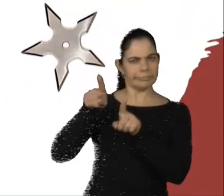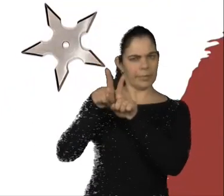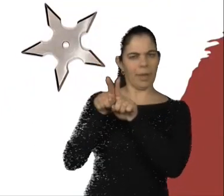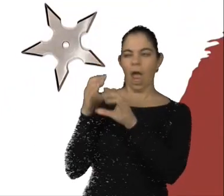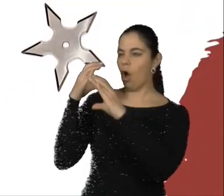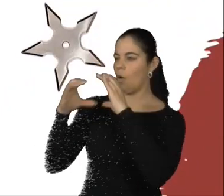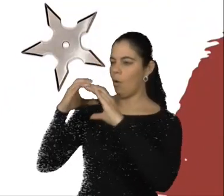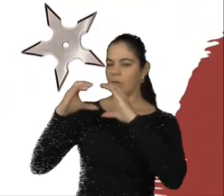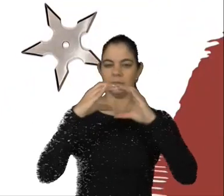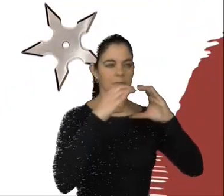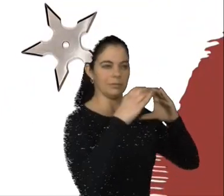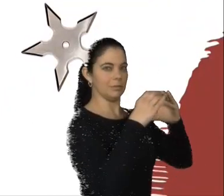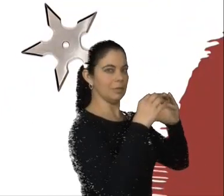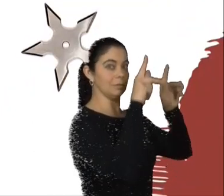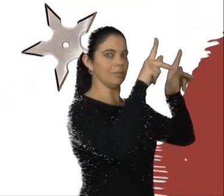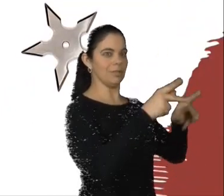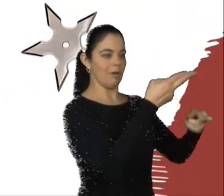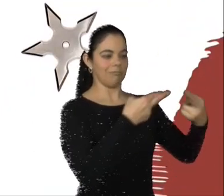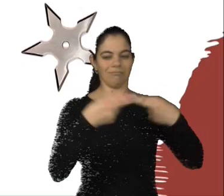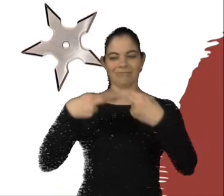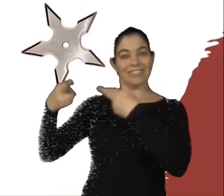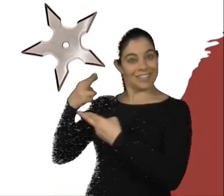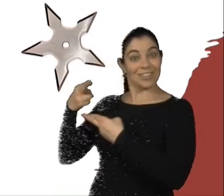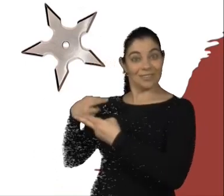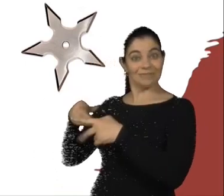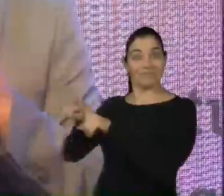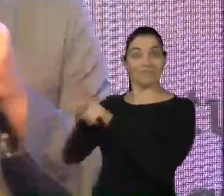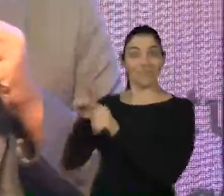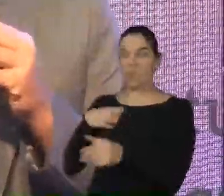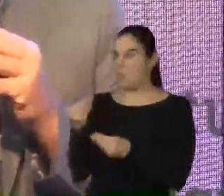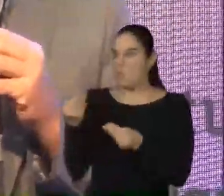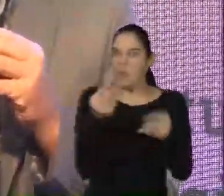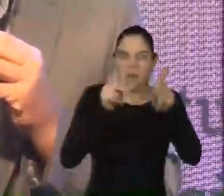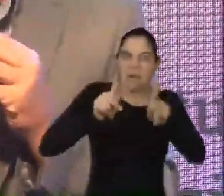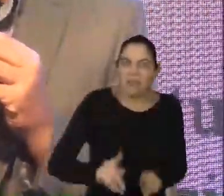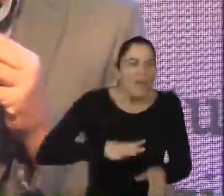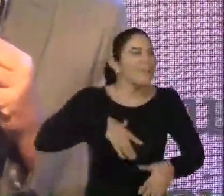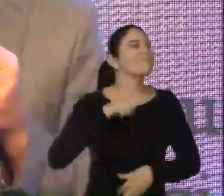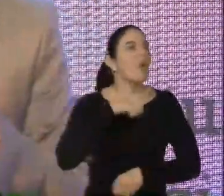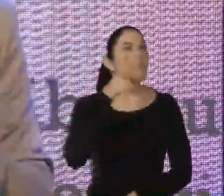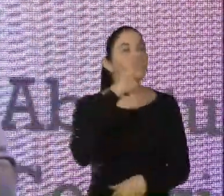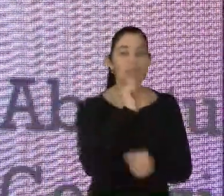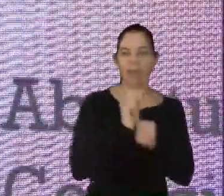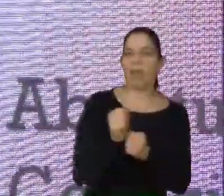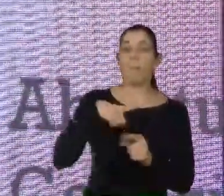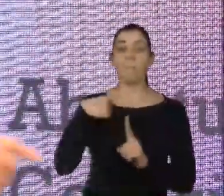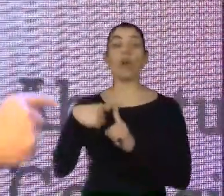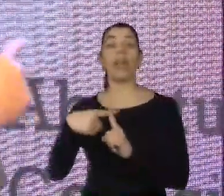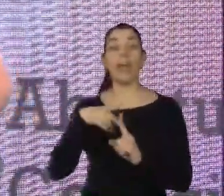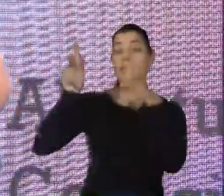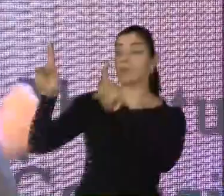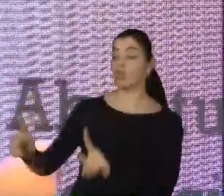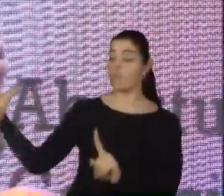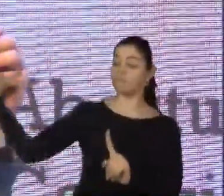pessoas, se neurônios fazem sinapses, nós nos comunicamos. E grande parte do conhecimento é passado de pessoa para pessoa, independente